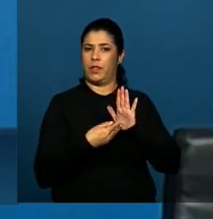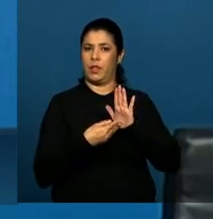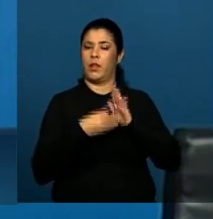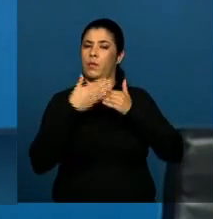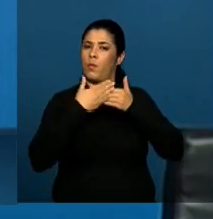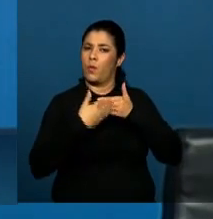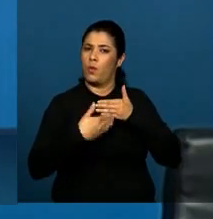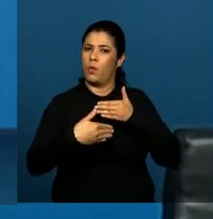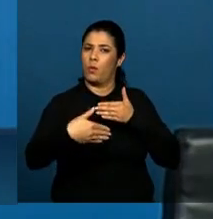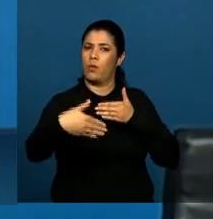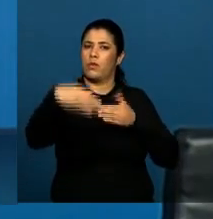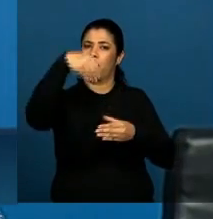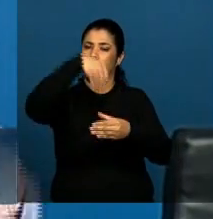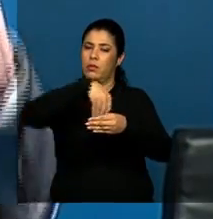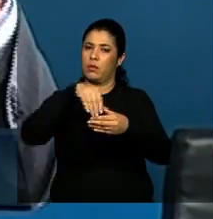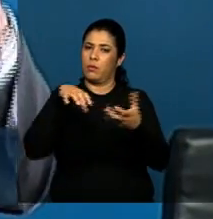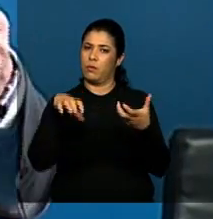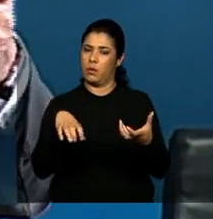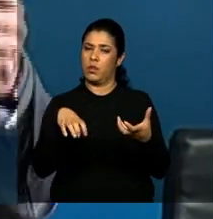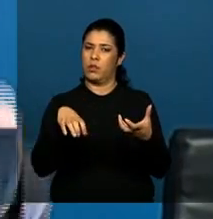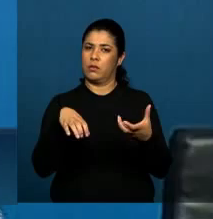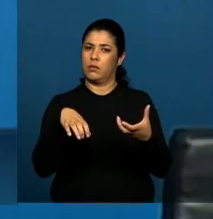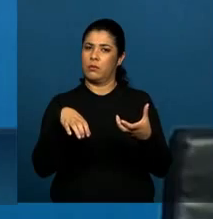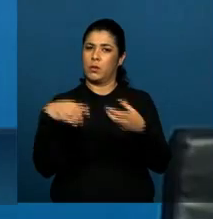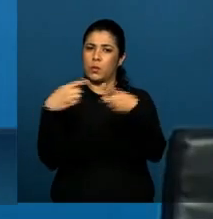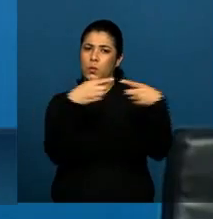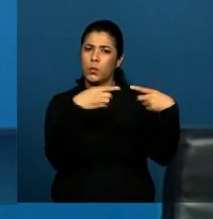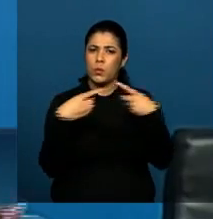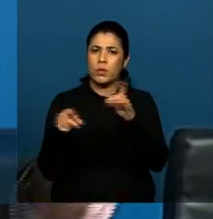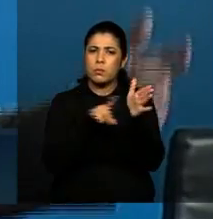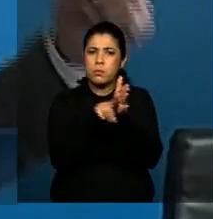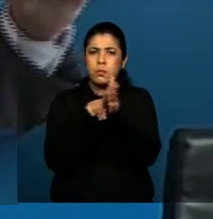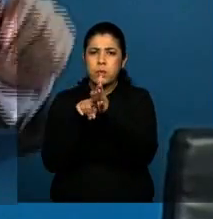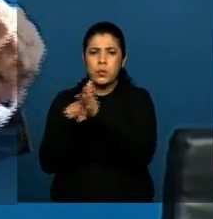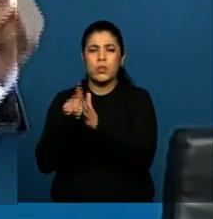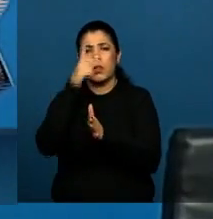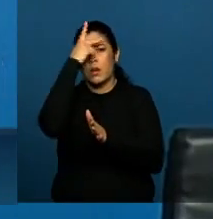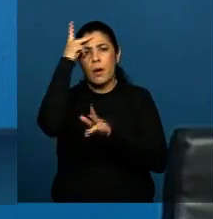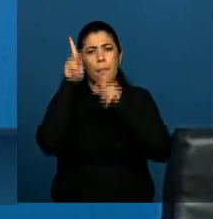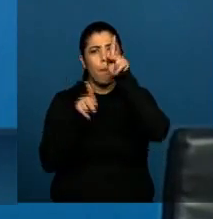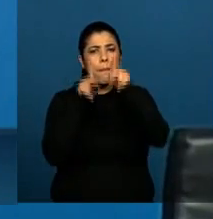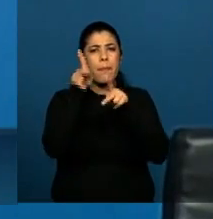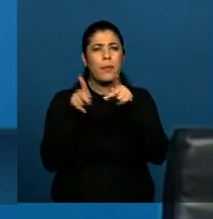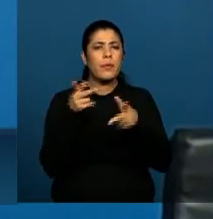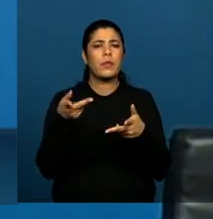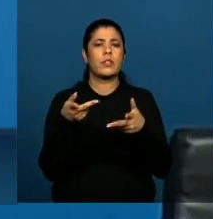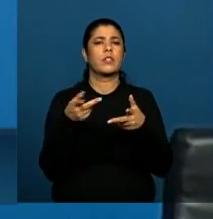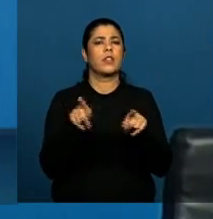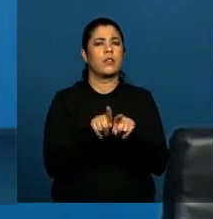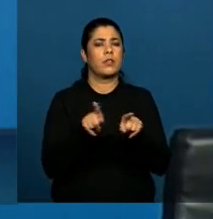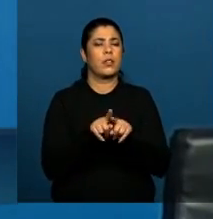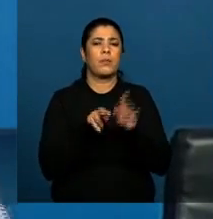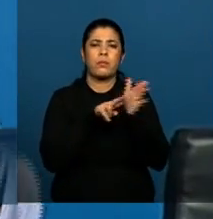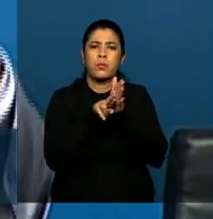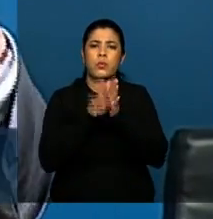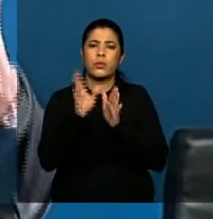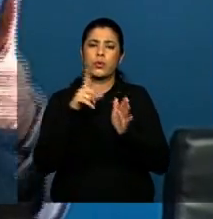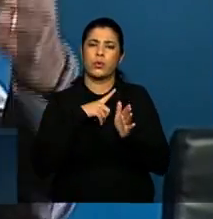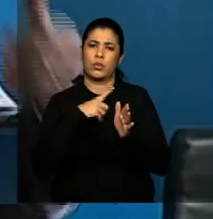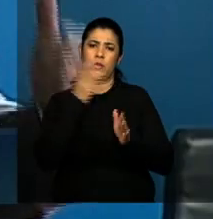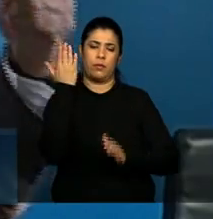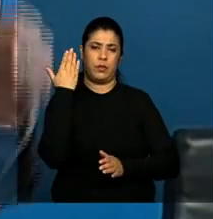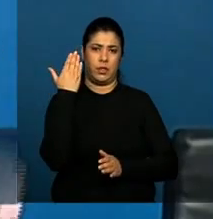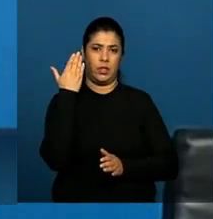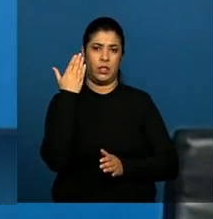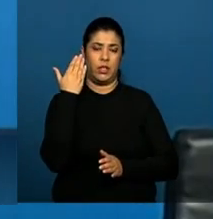tramitação no Congresso Nacional, que foi colocada em consulta pública, nas audiências públicas referidas pelo Gabriel, mas também